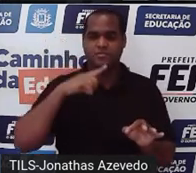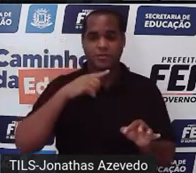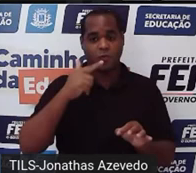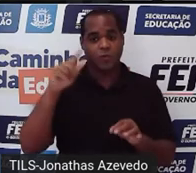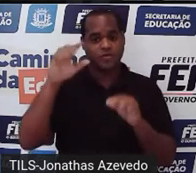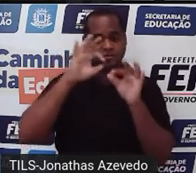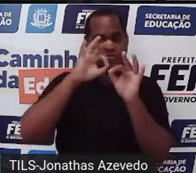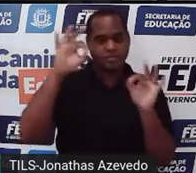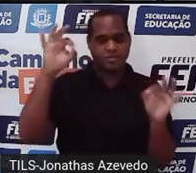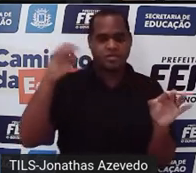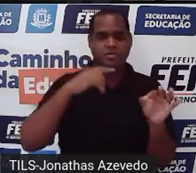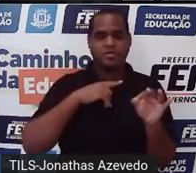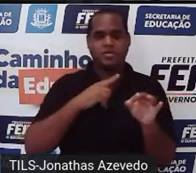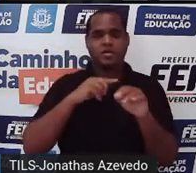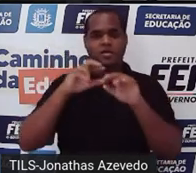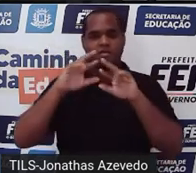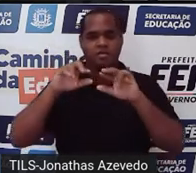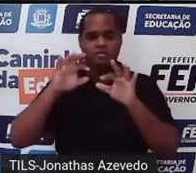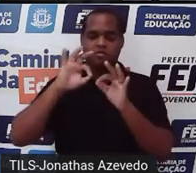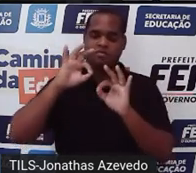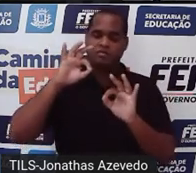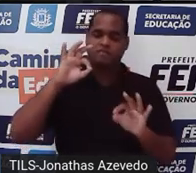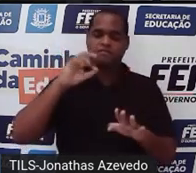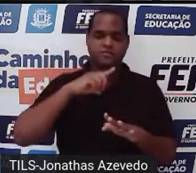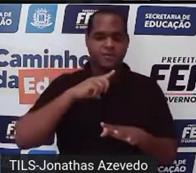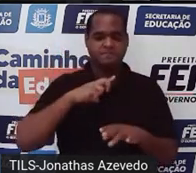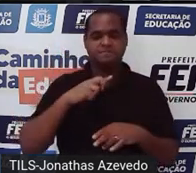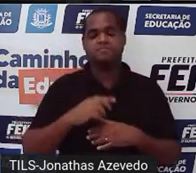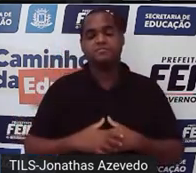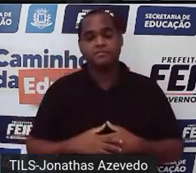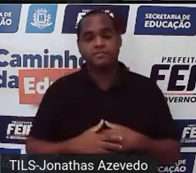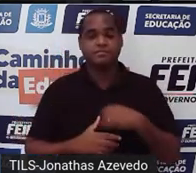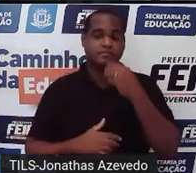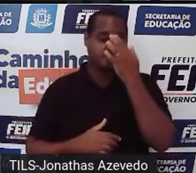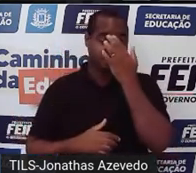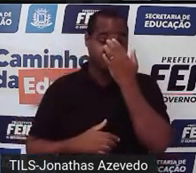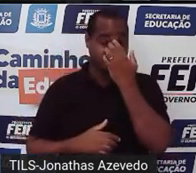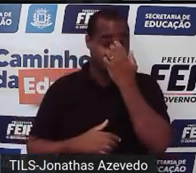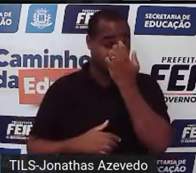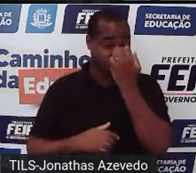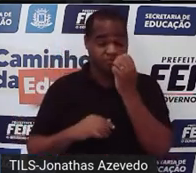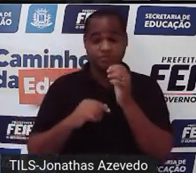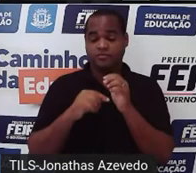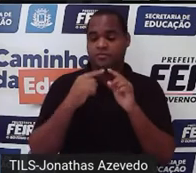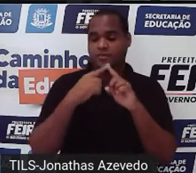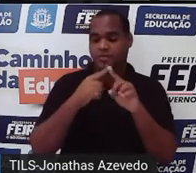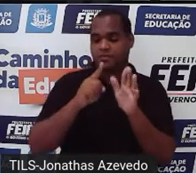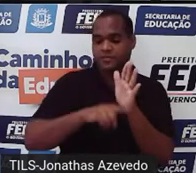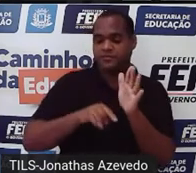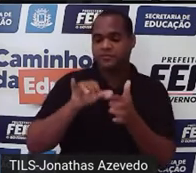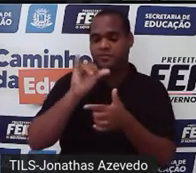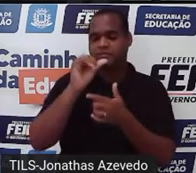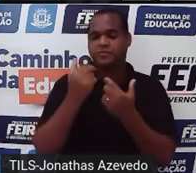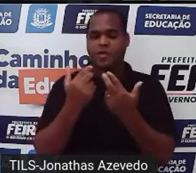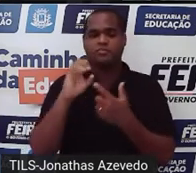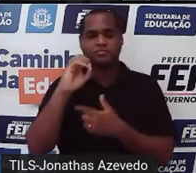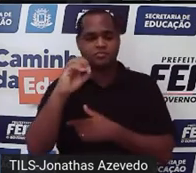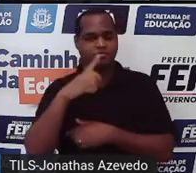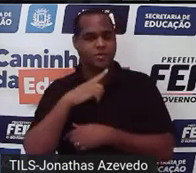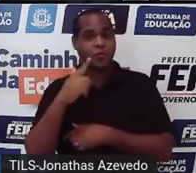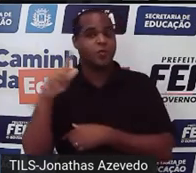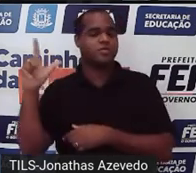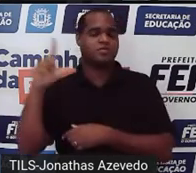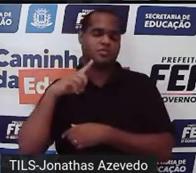as infinitas soluções para aquela equação e a outra x menos y igual a 0 apareceu outra reta tá?